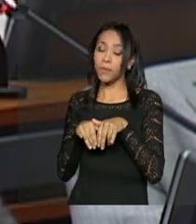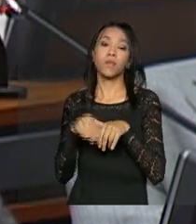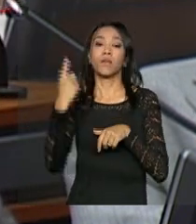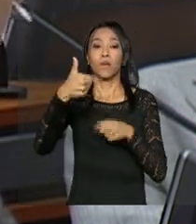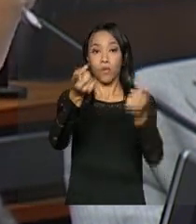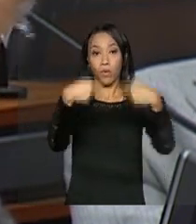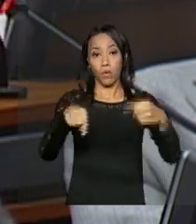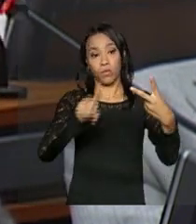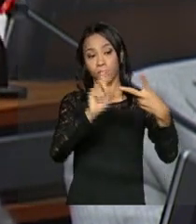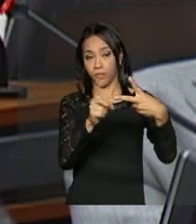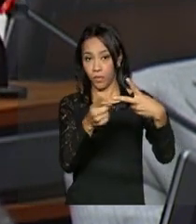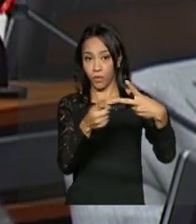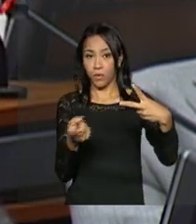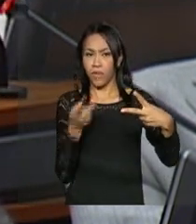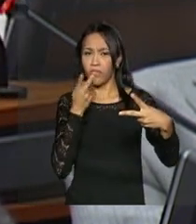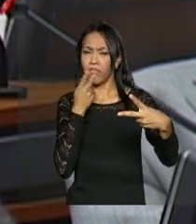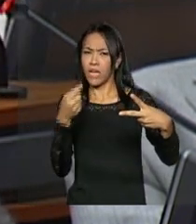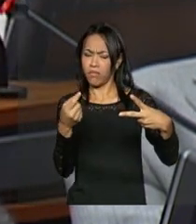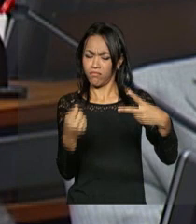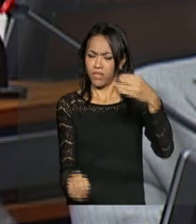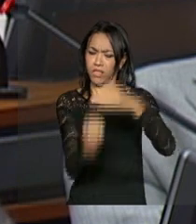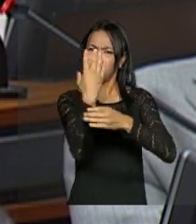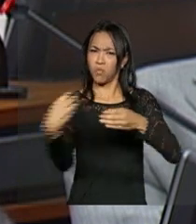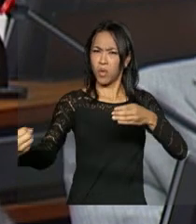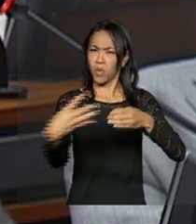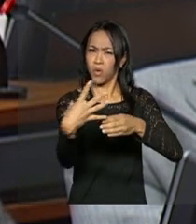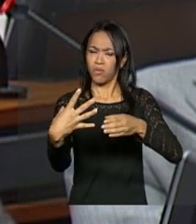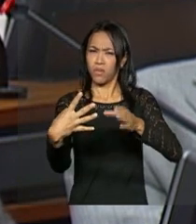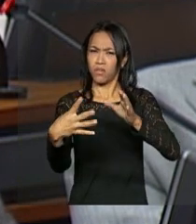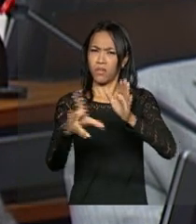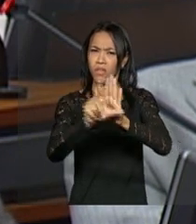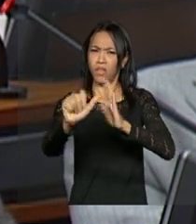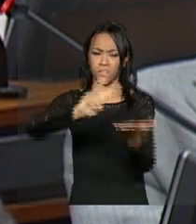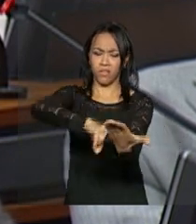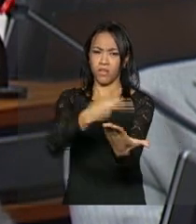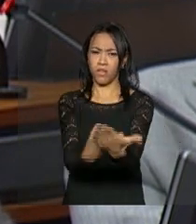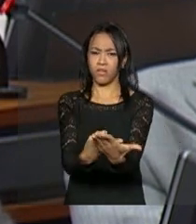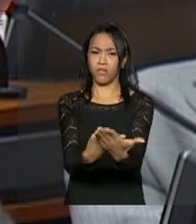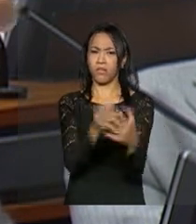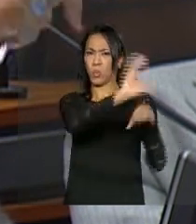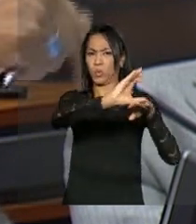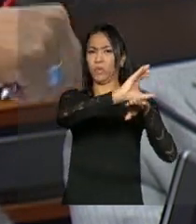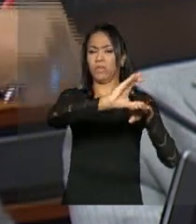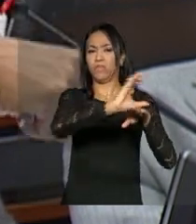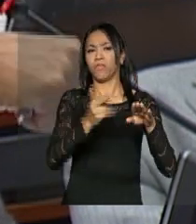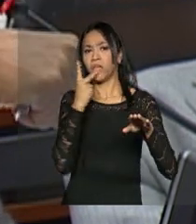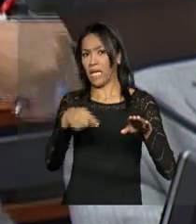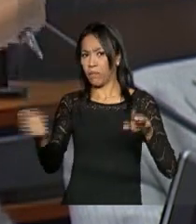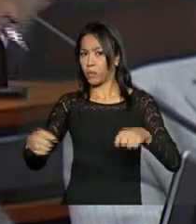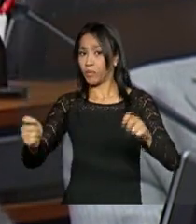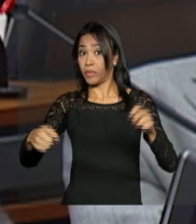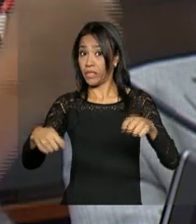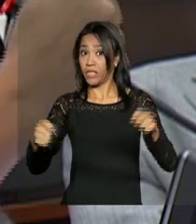2422, ele inova, criando uma nova jurisprudência de interpretação da Constituição, dizendo que é possível, neste